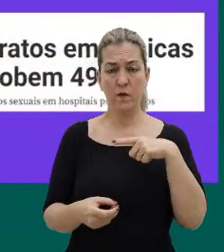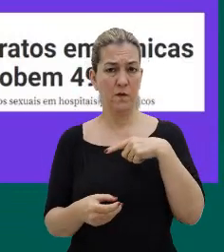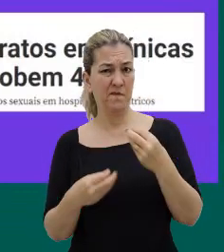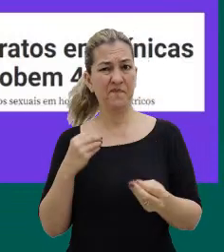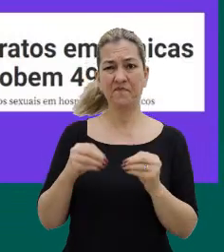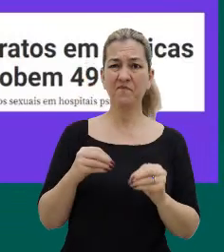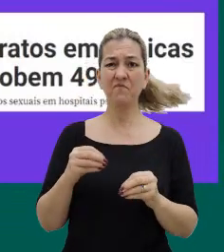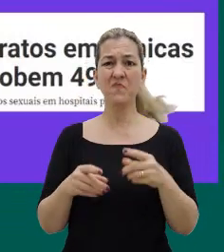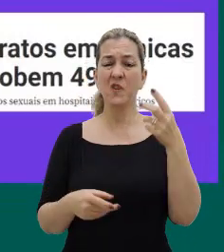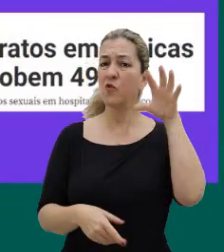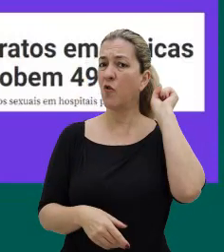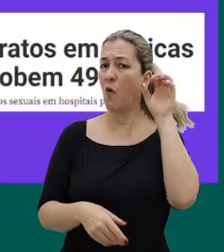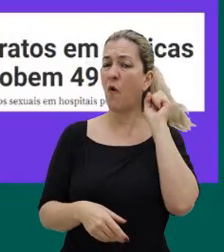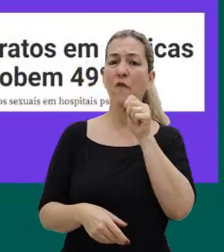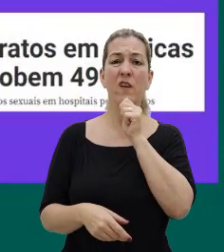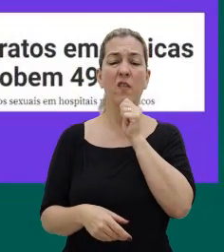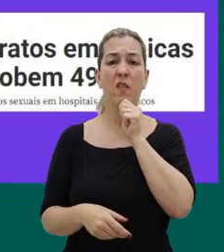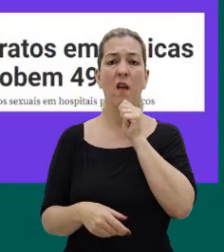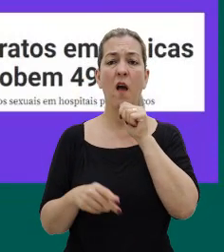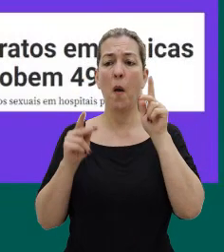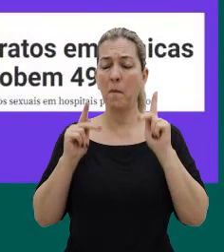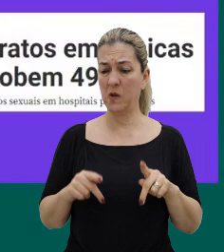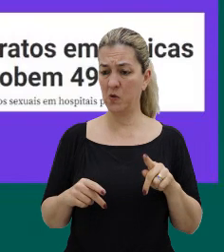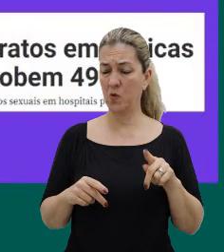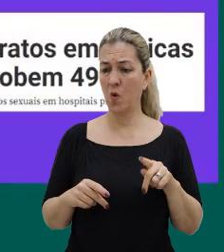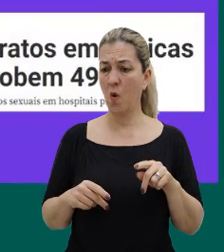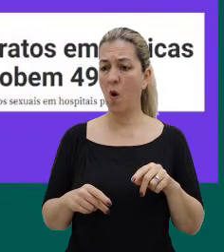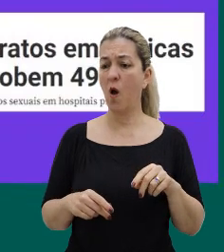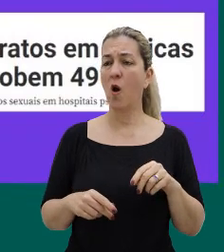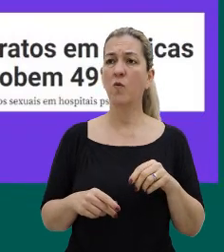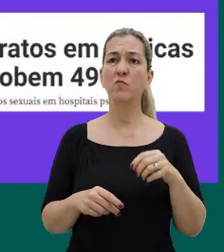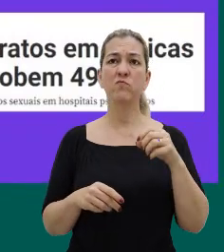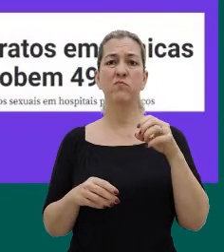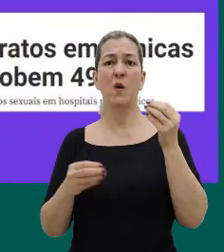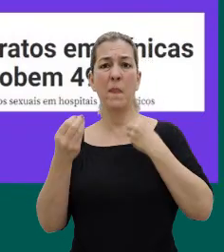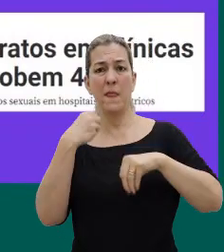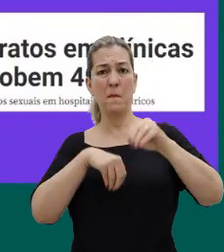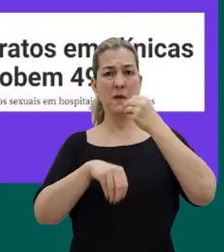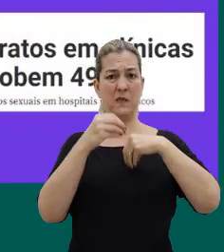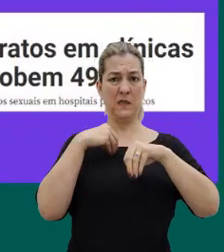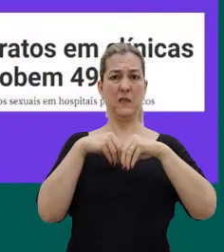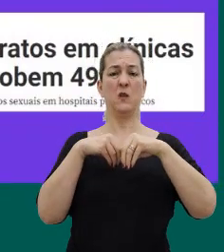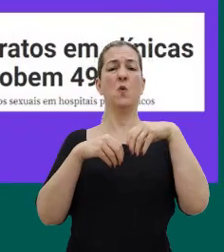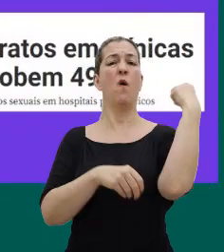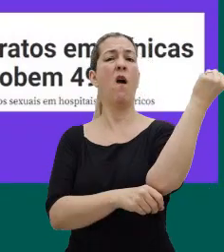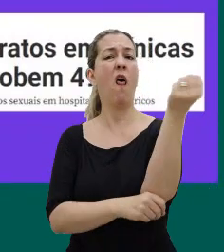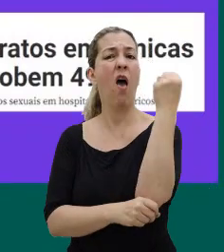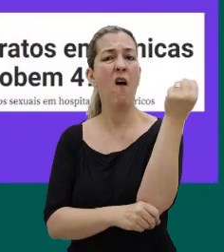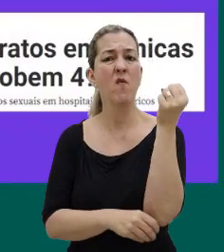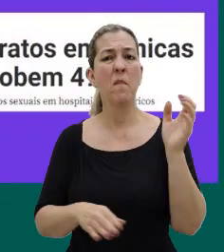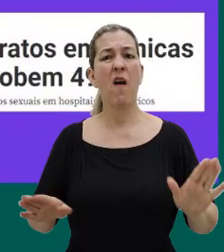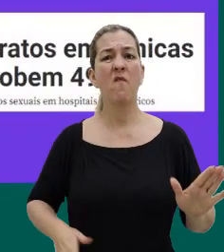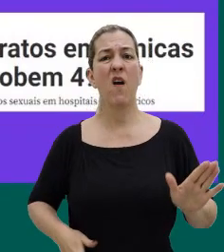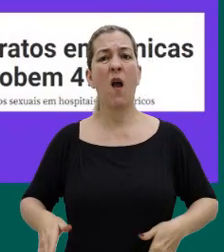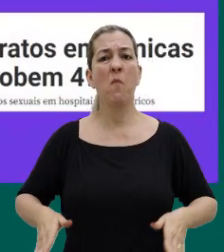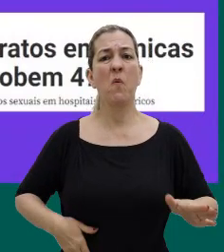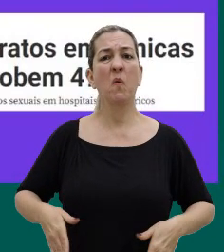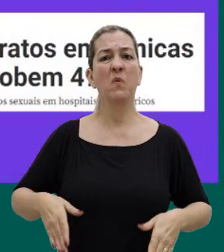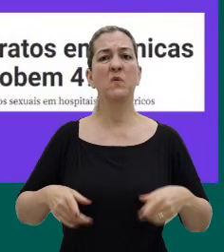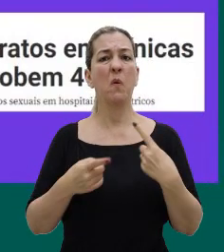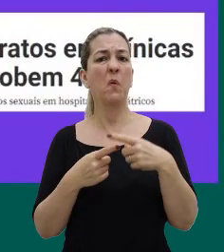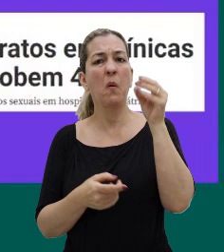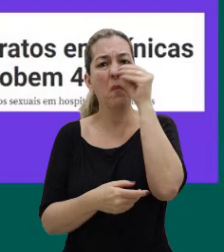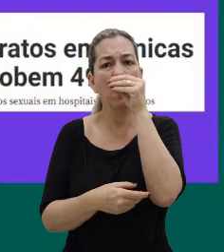a gente discuta ainda, né, aquela pessoa com transtorno depressivo grave, é porque ela é vagabunda, né, ou porque ela é